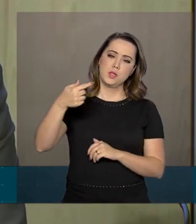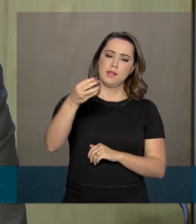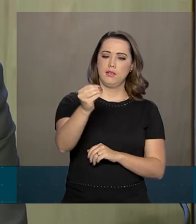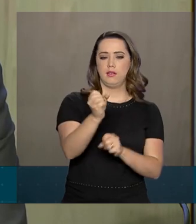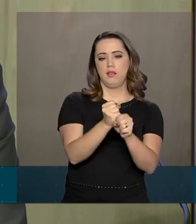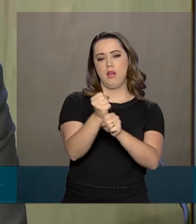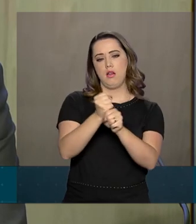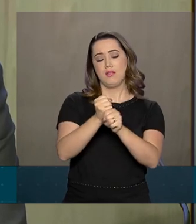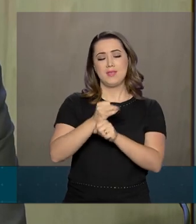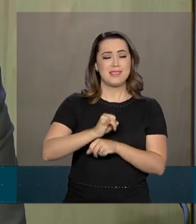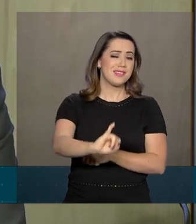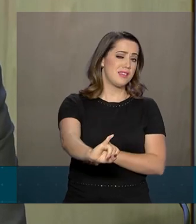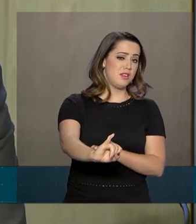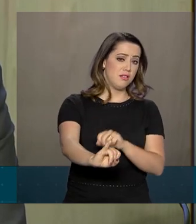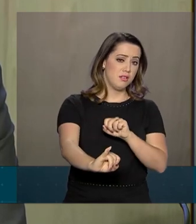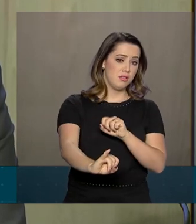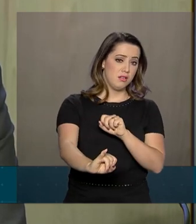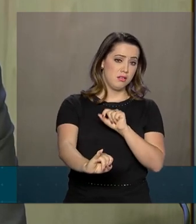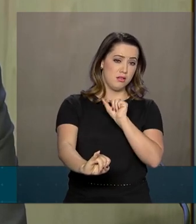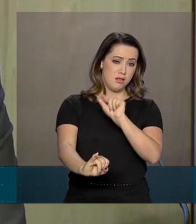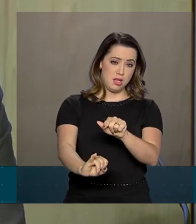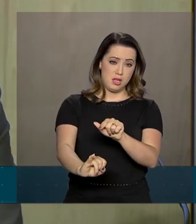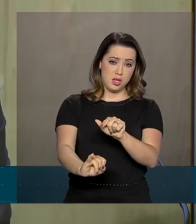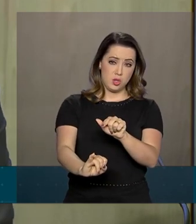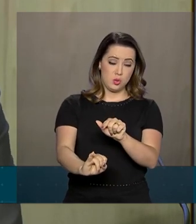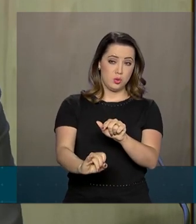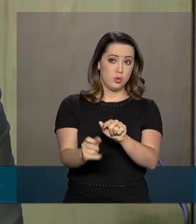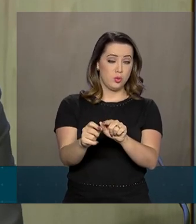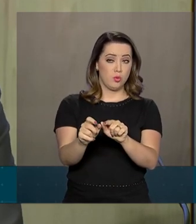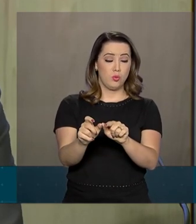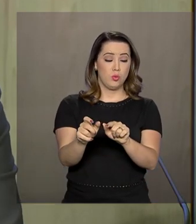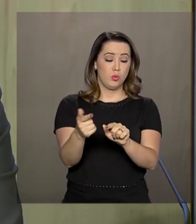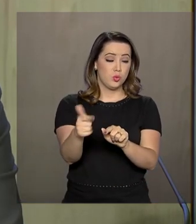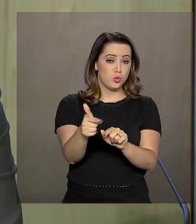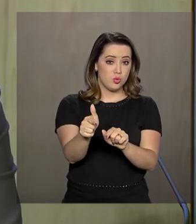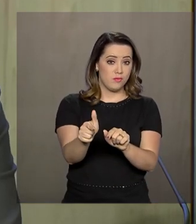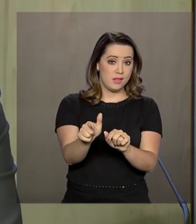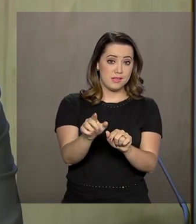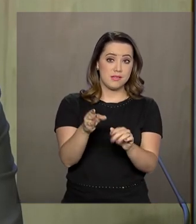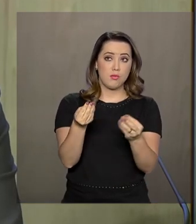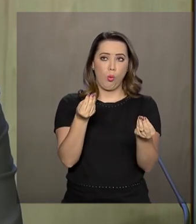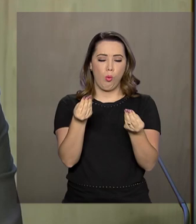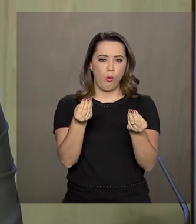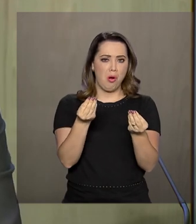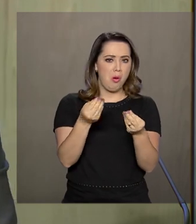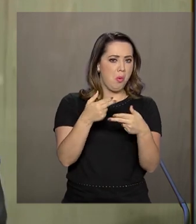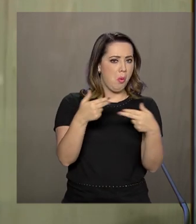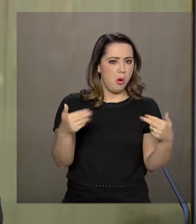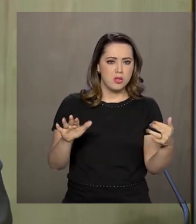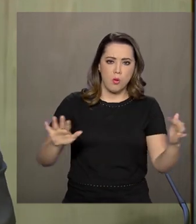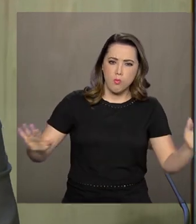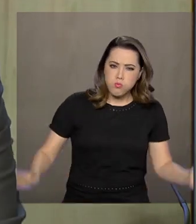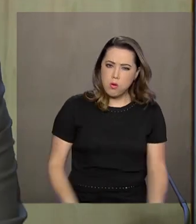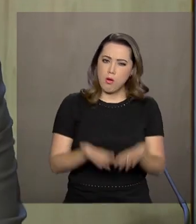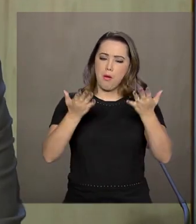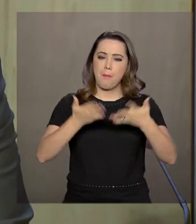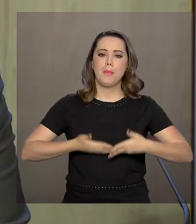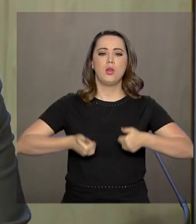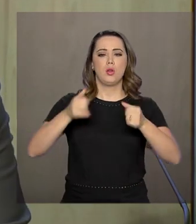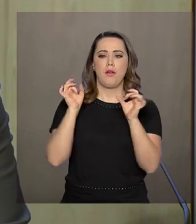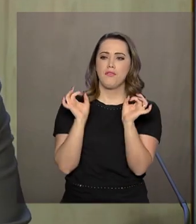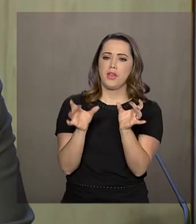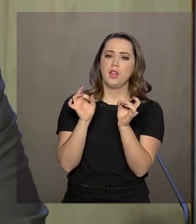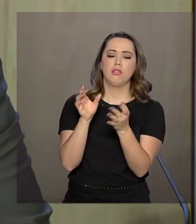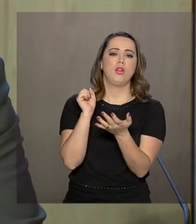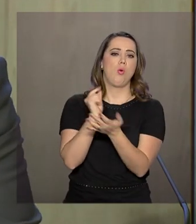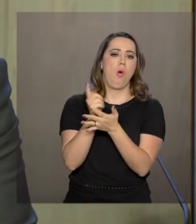sem uma mola de propulsão muito vibrante no comércio exterior. Então, esse acordo